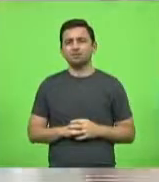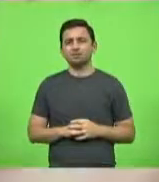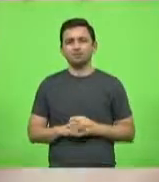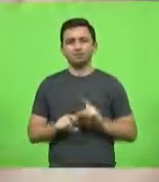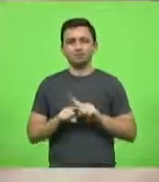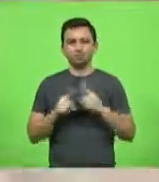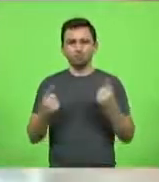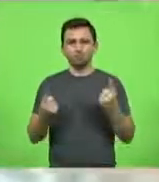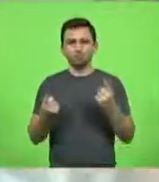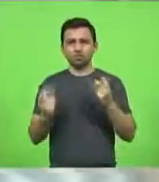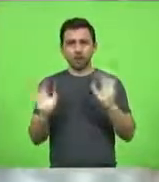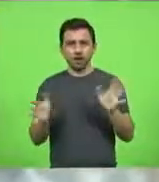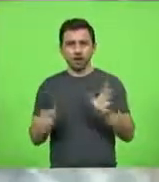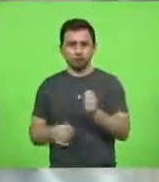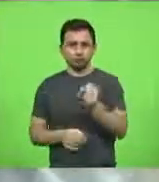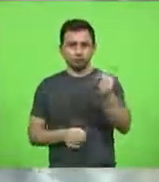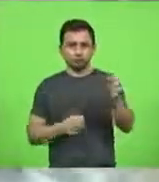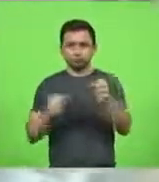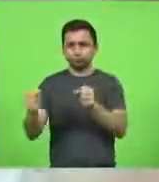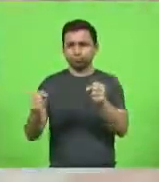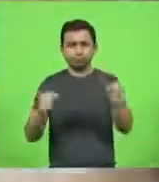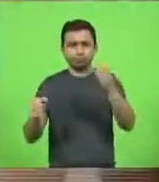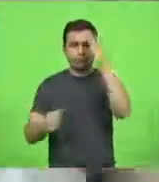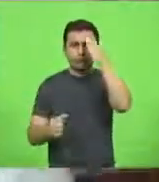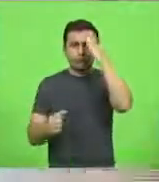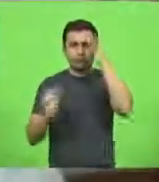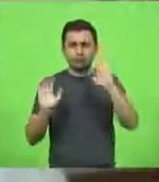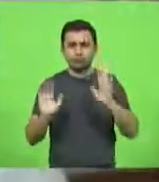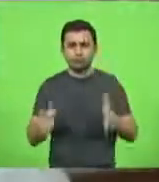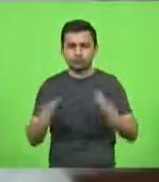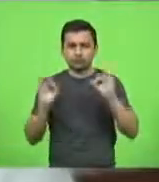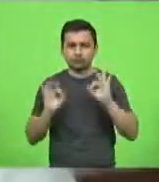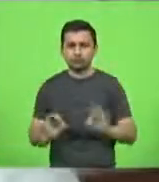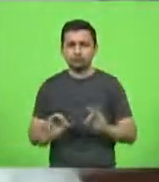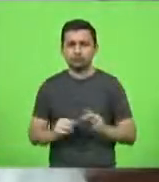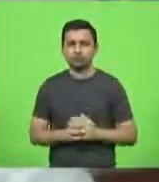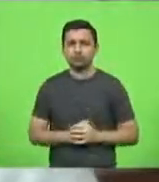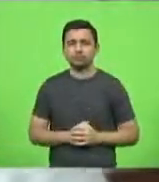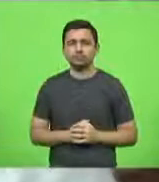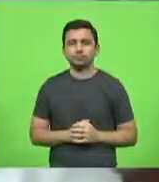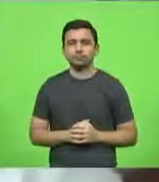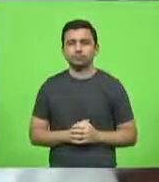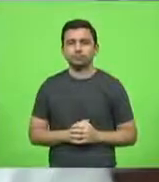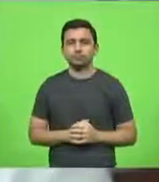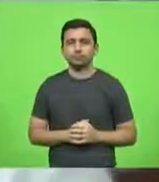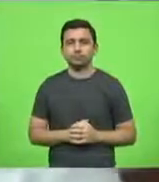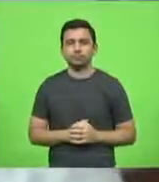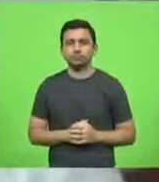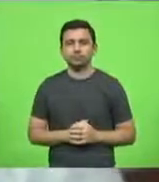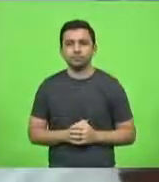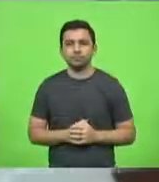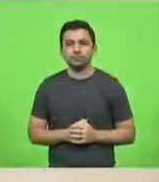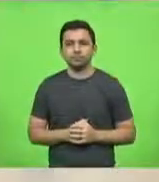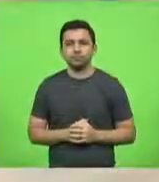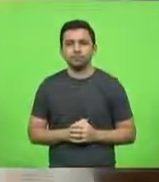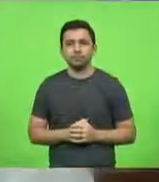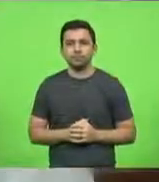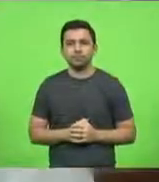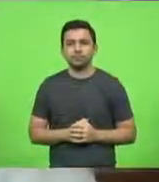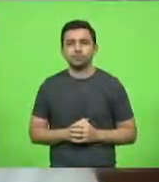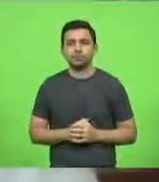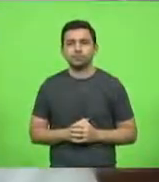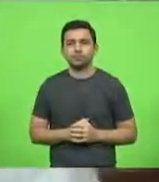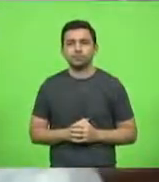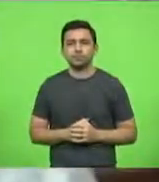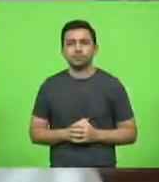estão distribuídos para onde vão, para onde não vão, aí eu não sei, porque eu não indiquei ninguém. Eu não sei.